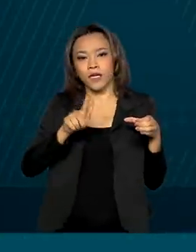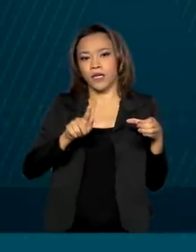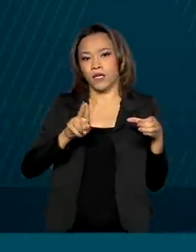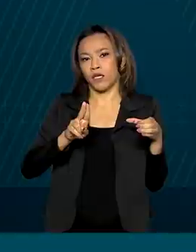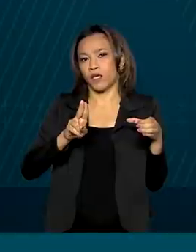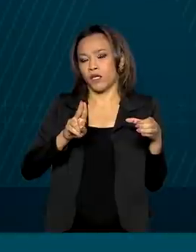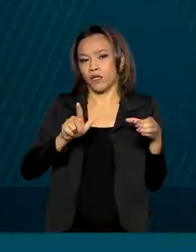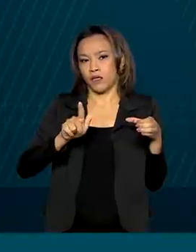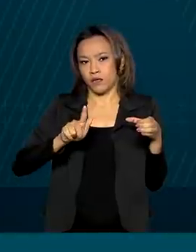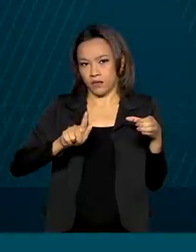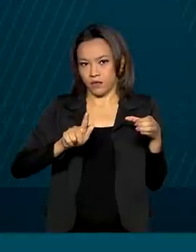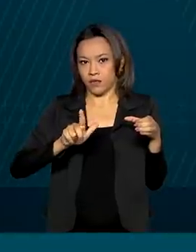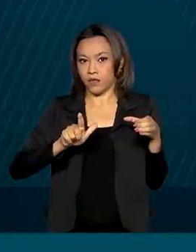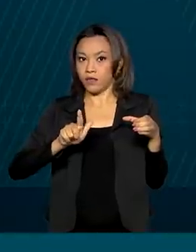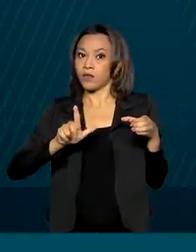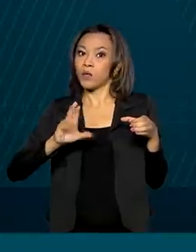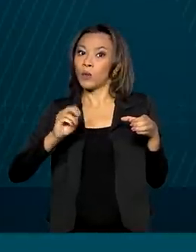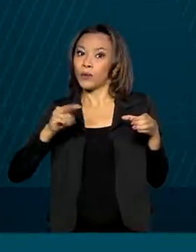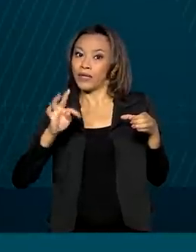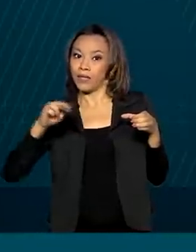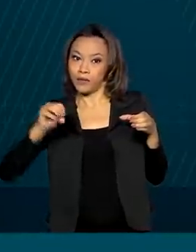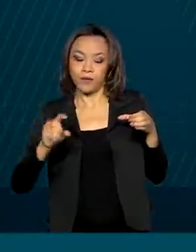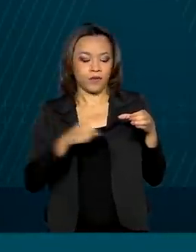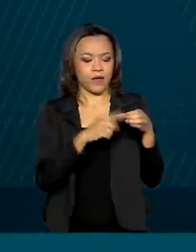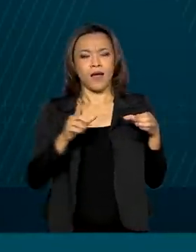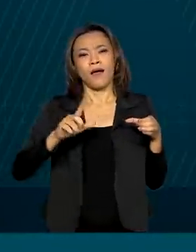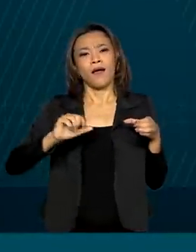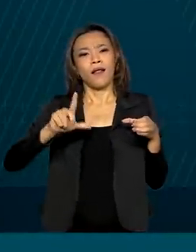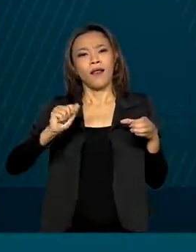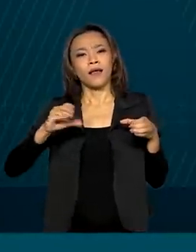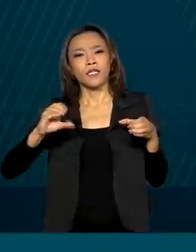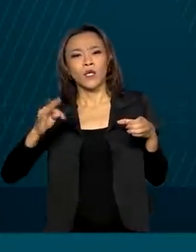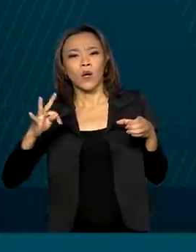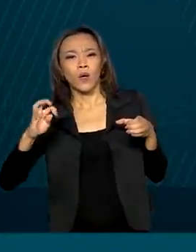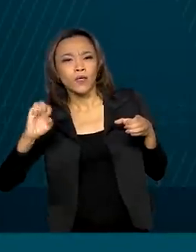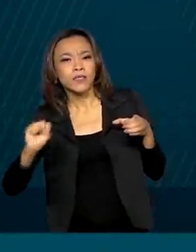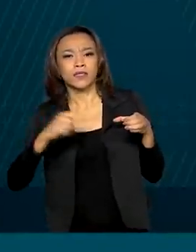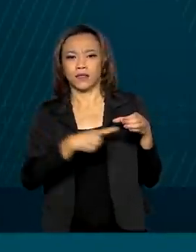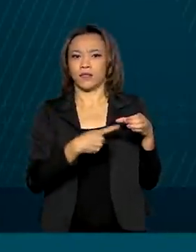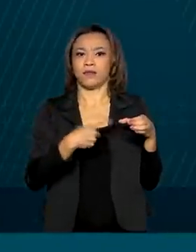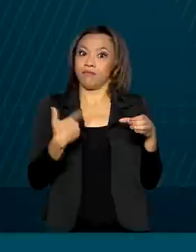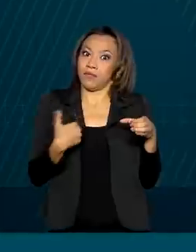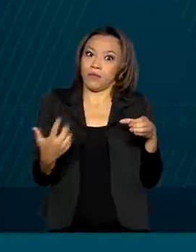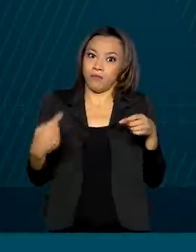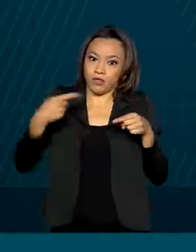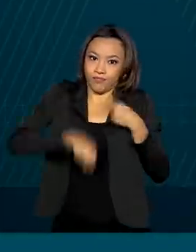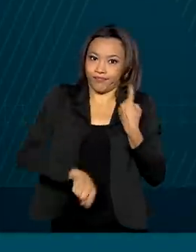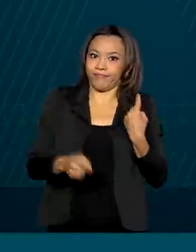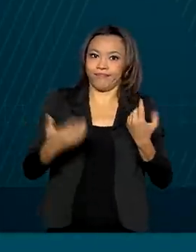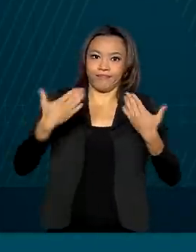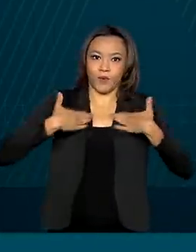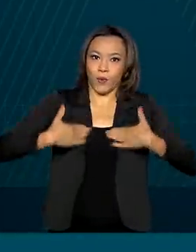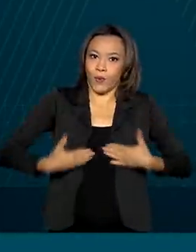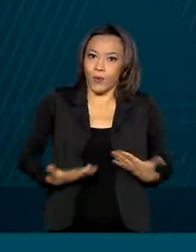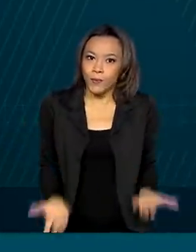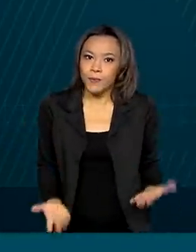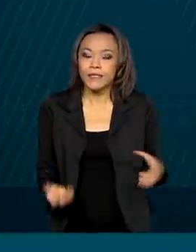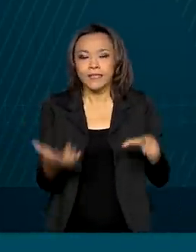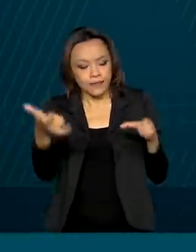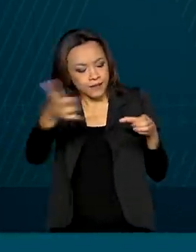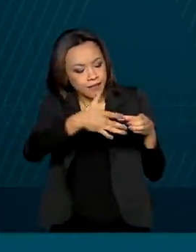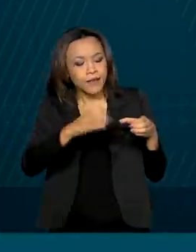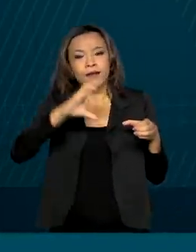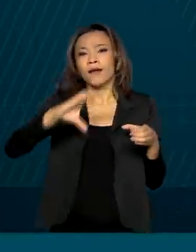porque ele pode ter alergia a glúten, se tem lactose, porque essa pessoa pode ter uma intolerância à lactose. Se tem